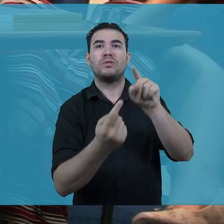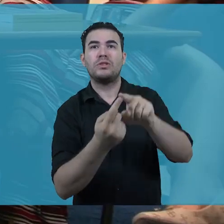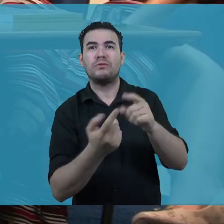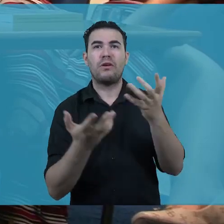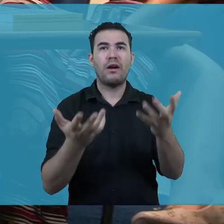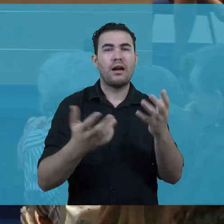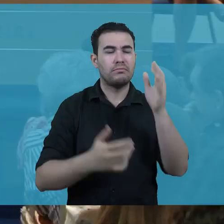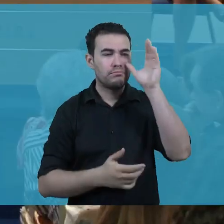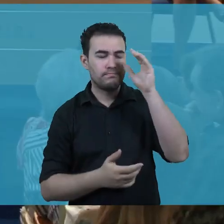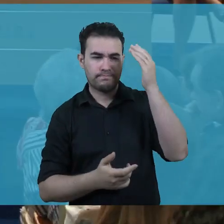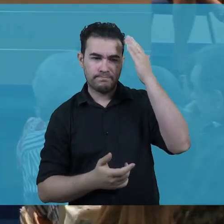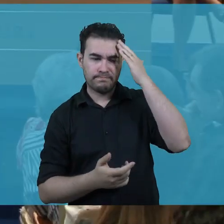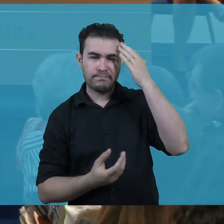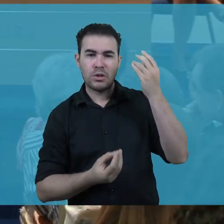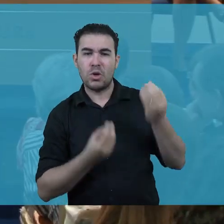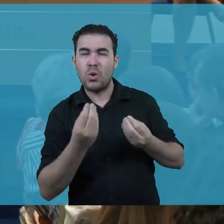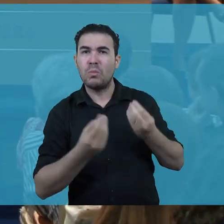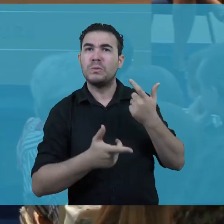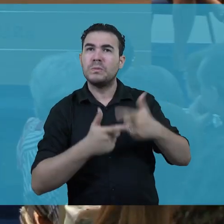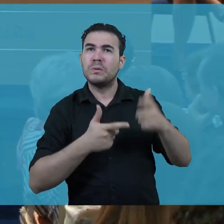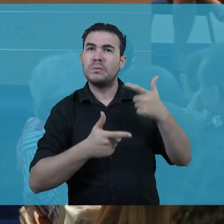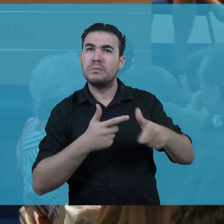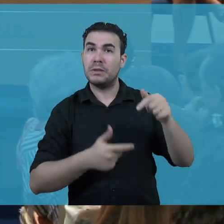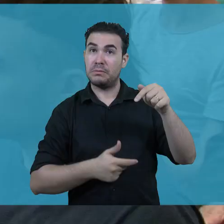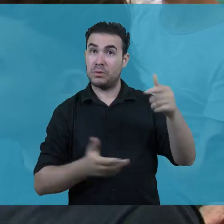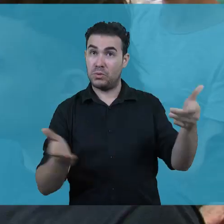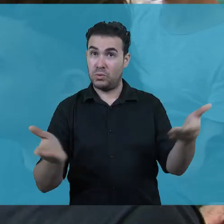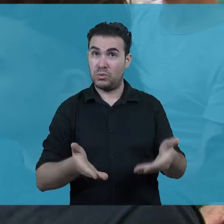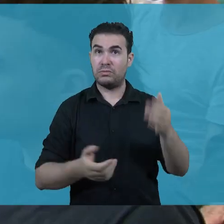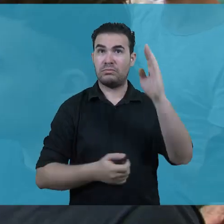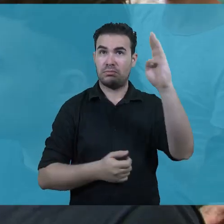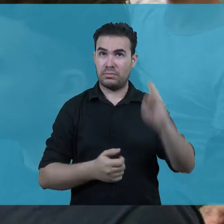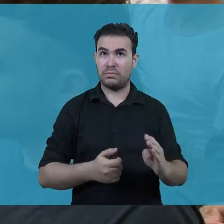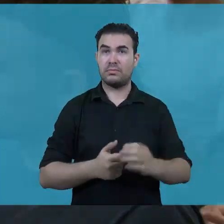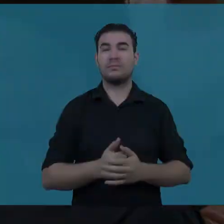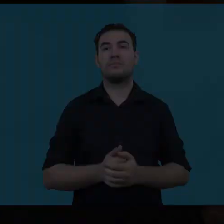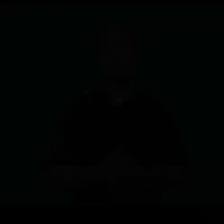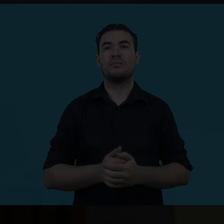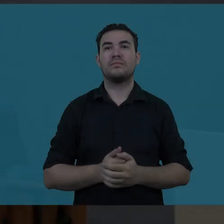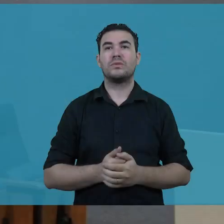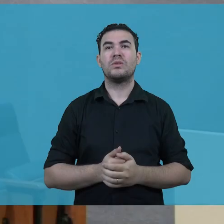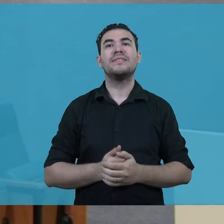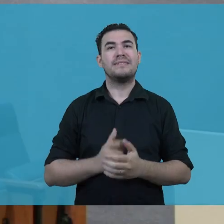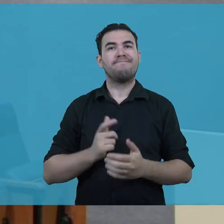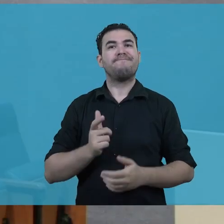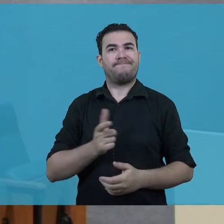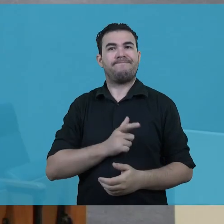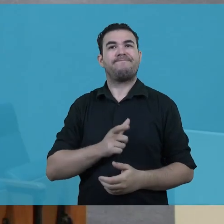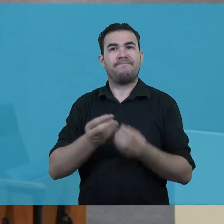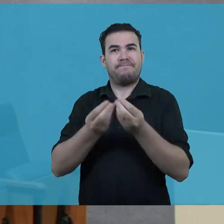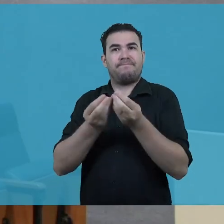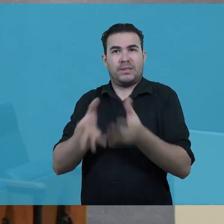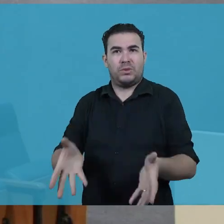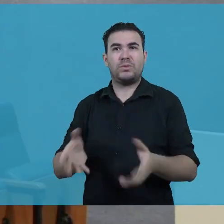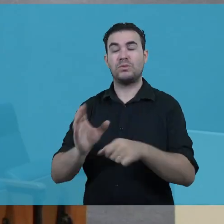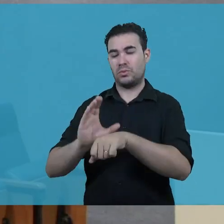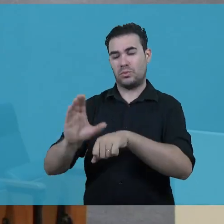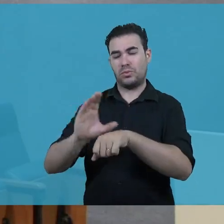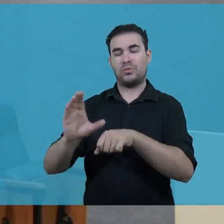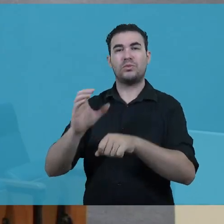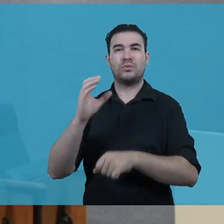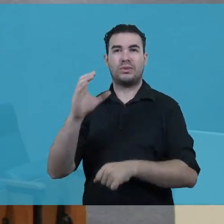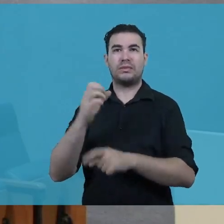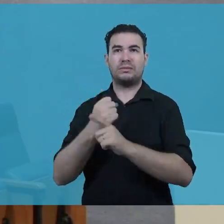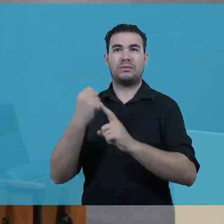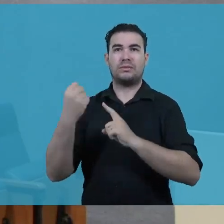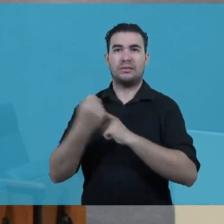buscam refletir o atual contexto de fragilidade das conquistas democráticas no Brasil. Nós tivemos fortes prejuízos no curso